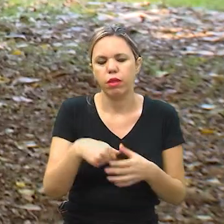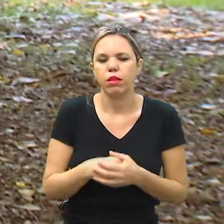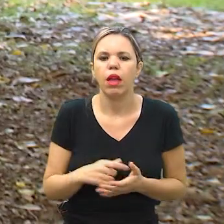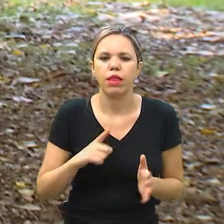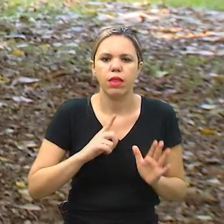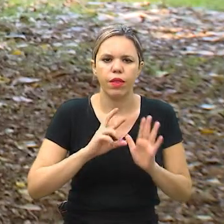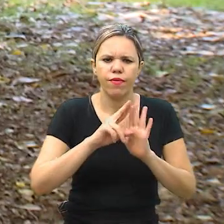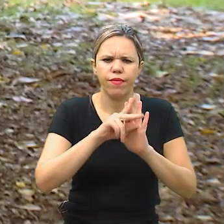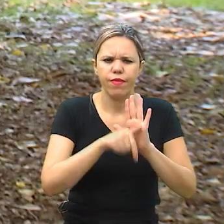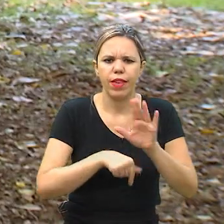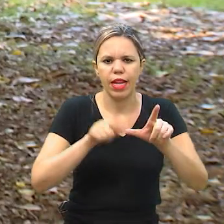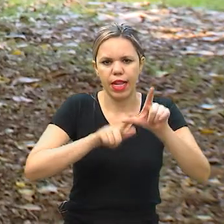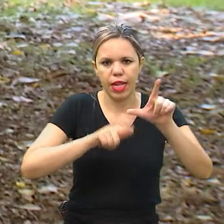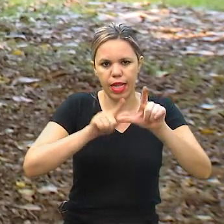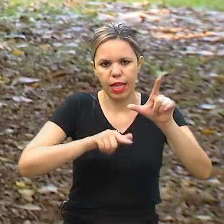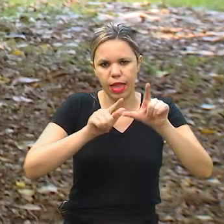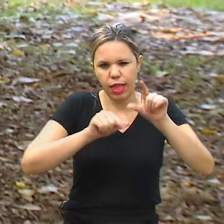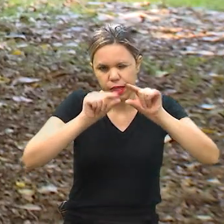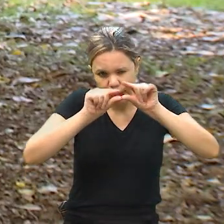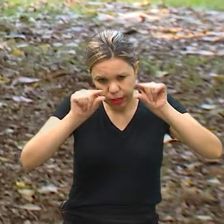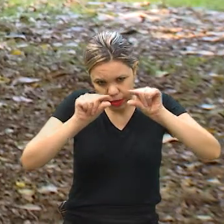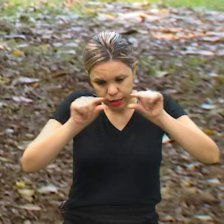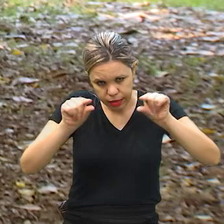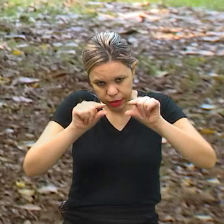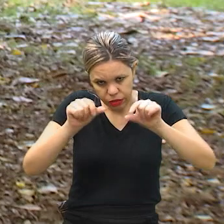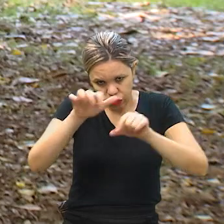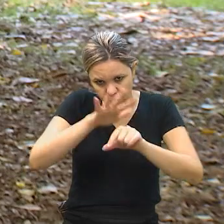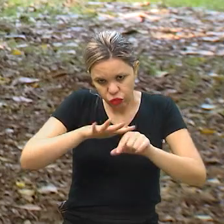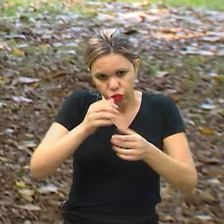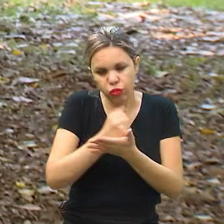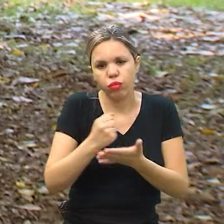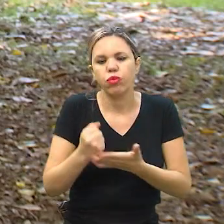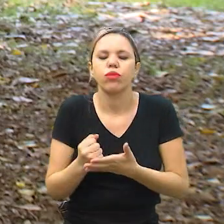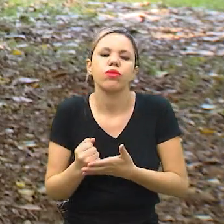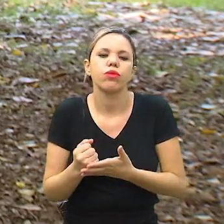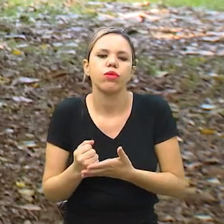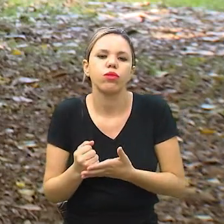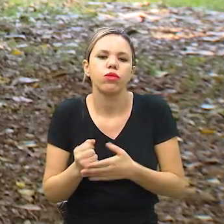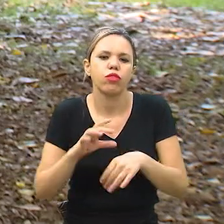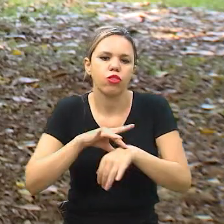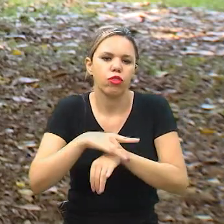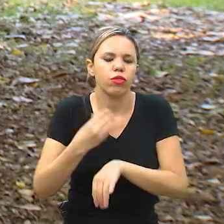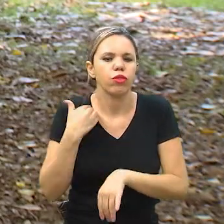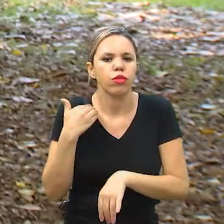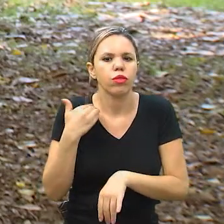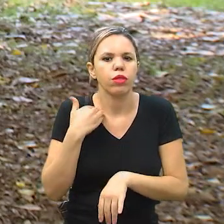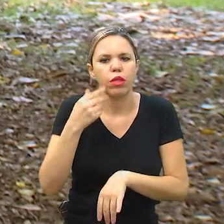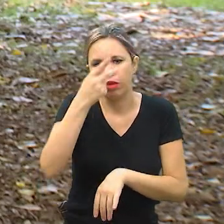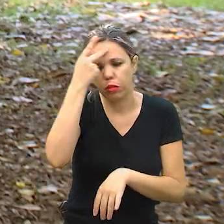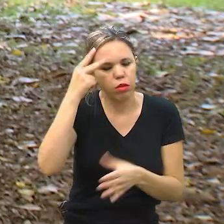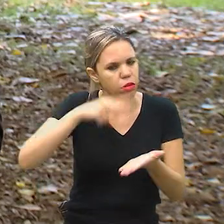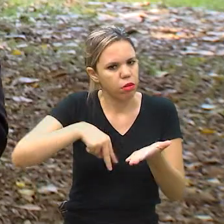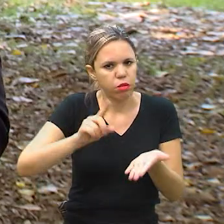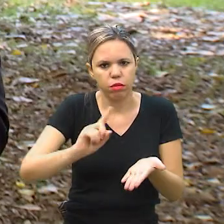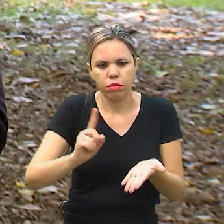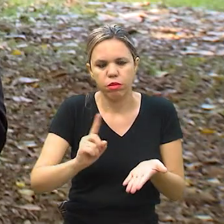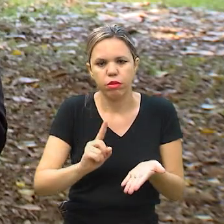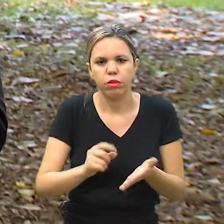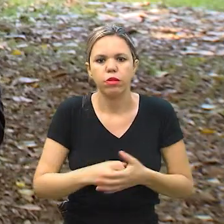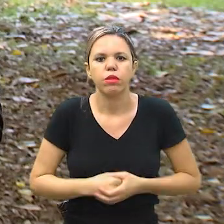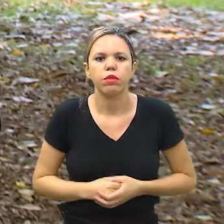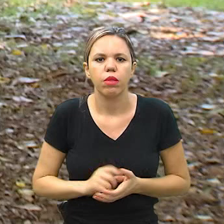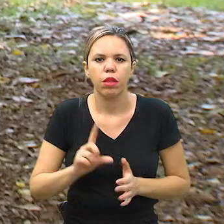Existem várias letrinhas miúdas ali nas condições gerais, nos contratos do seguro de banco, que fazem com as pessoas não leem e que elas